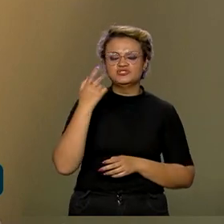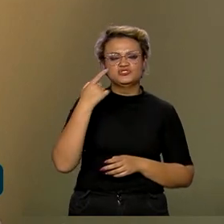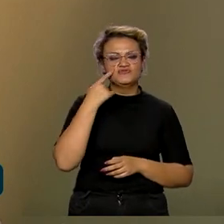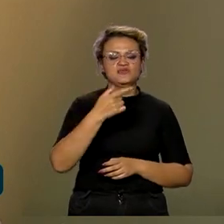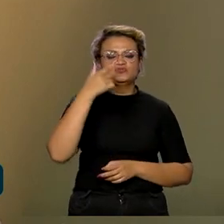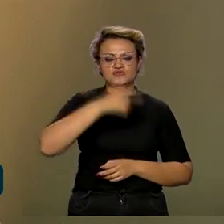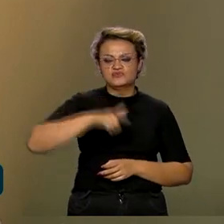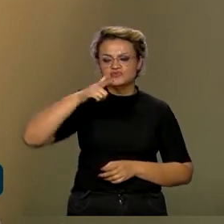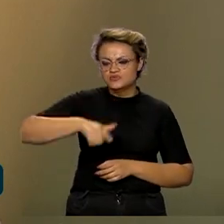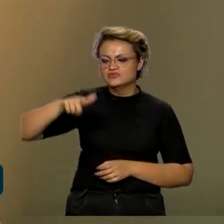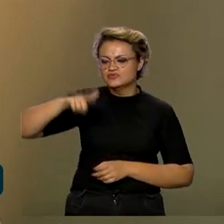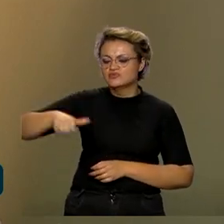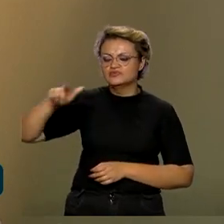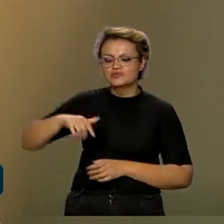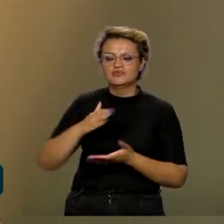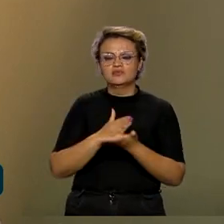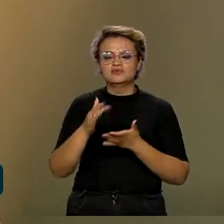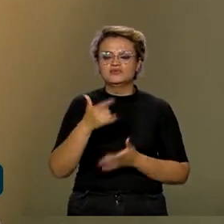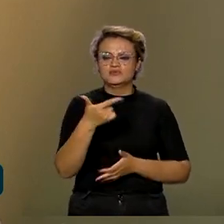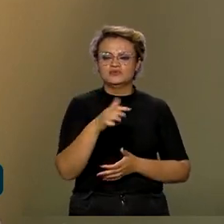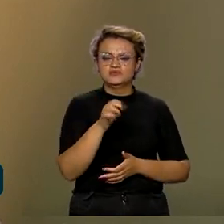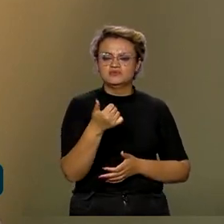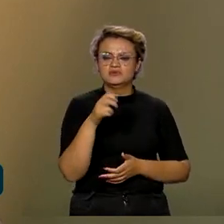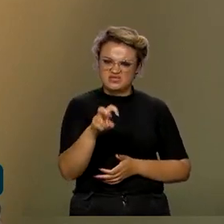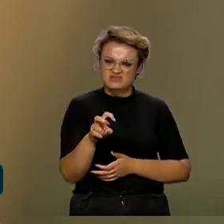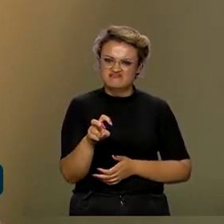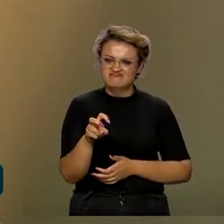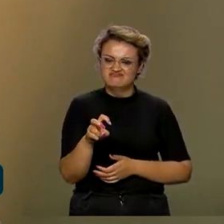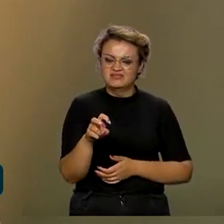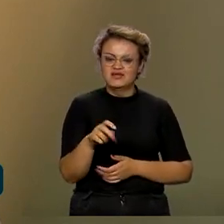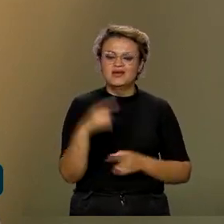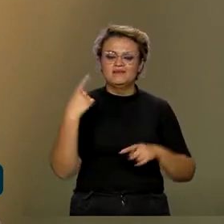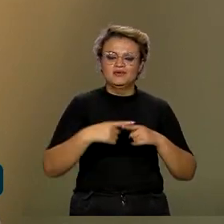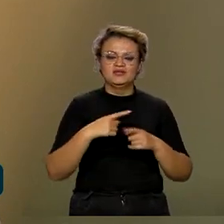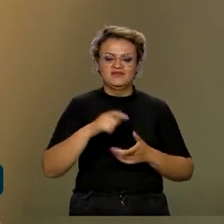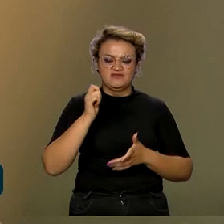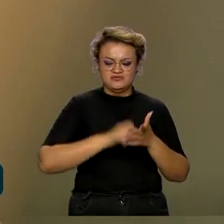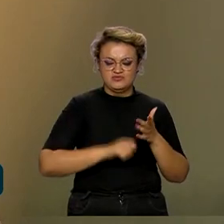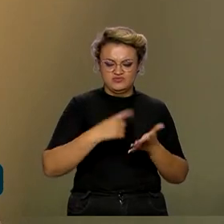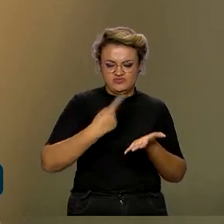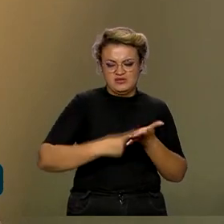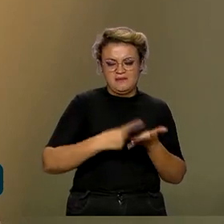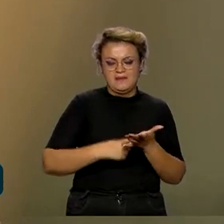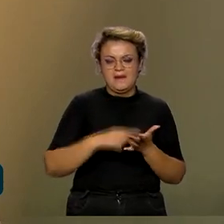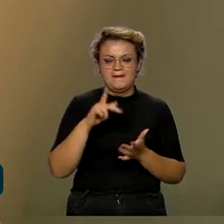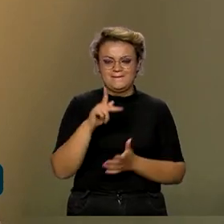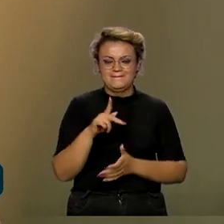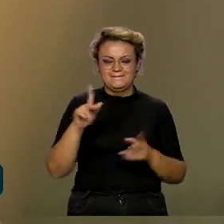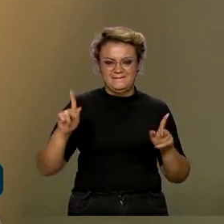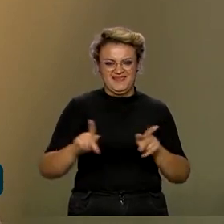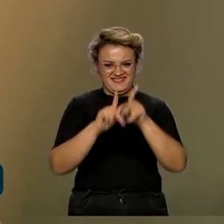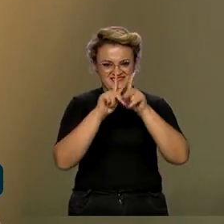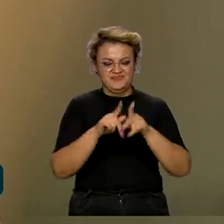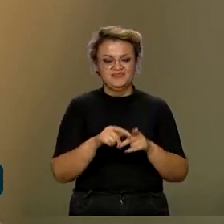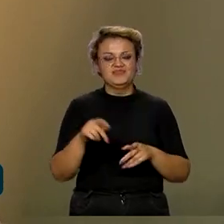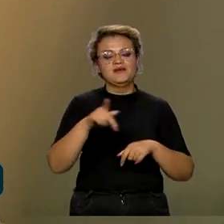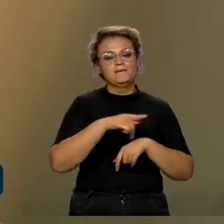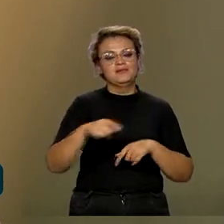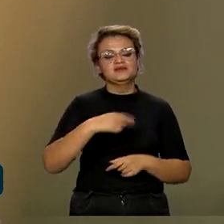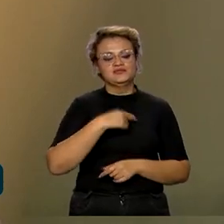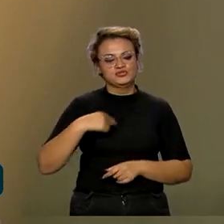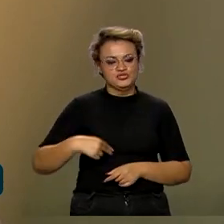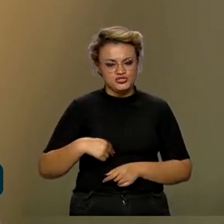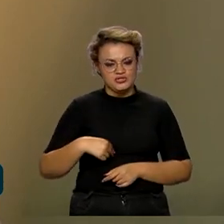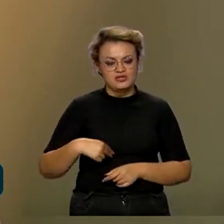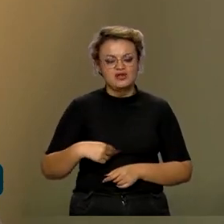vem se repetindo desde 2015, sobretudo, após a assinatura do Acordo de Paris e a China, nós sabemos que é o país